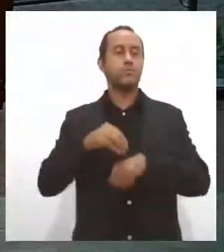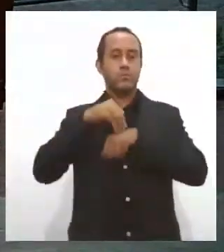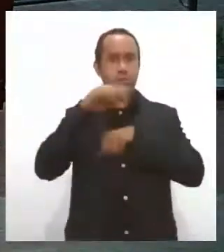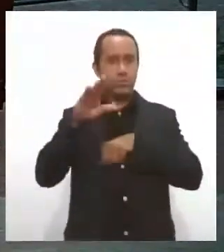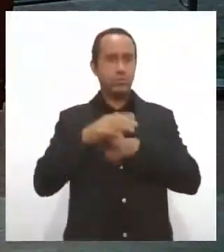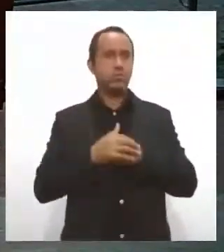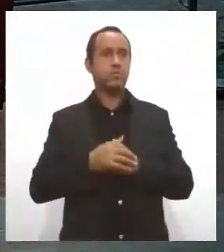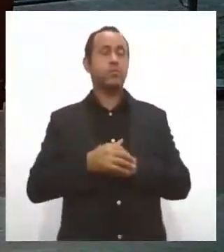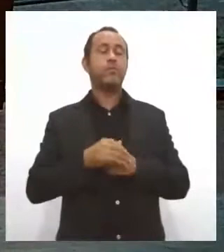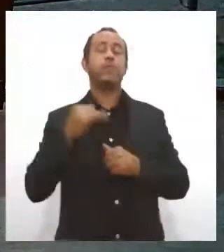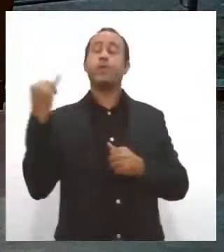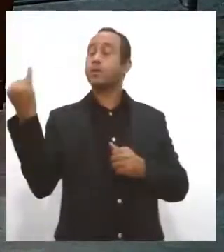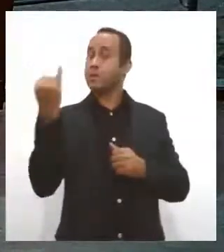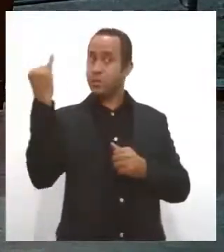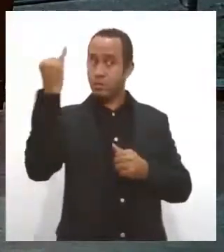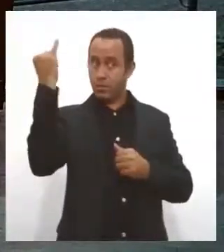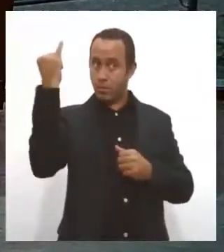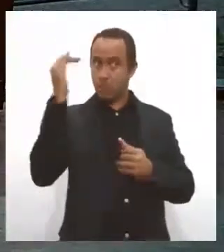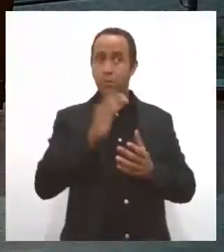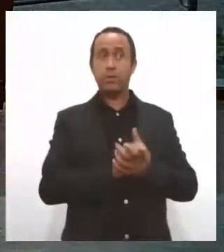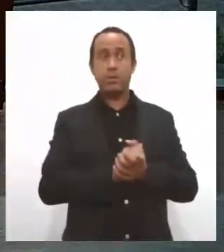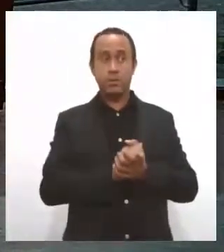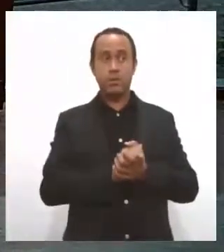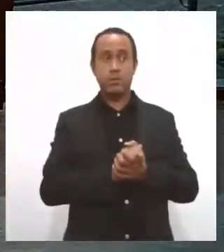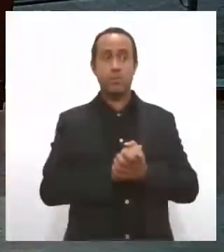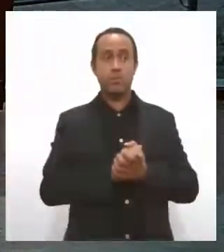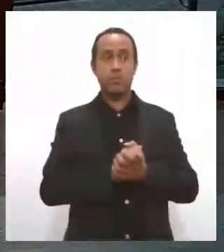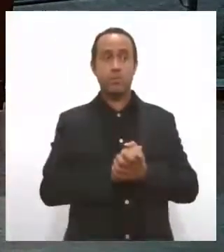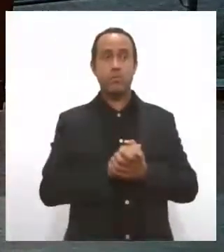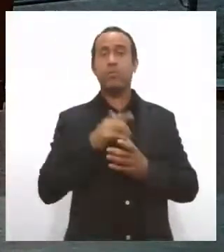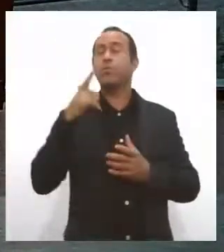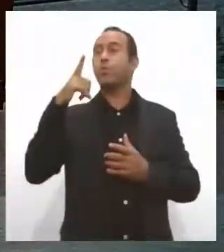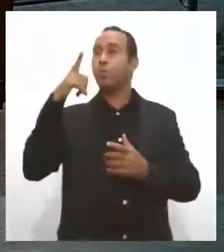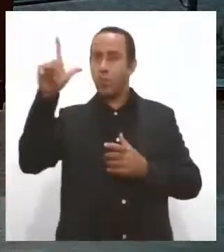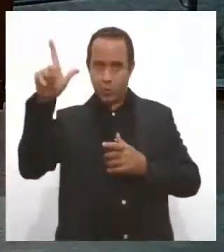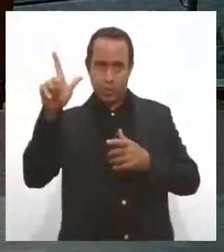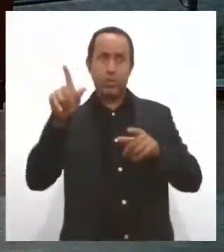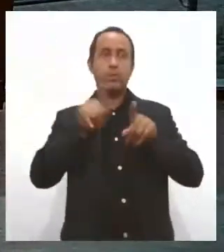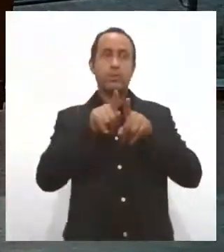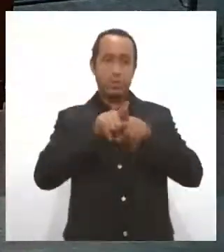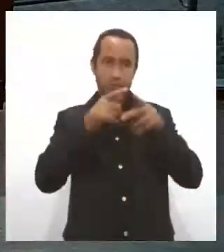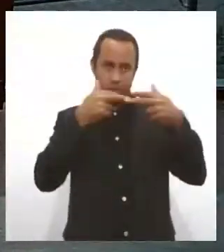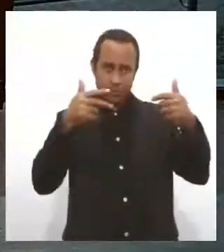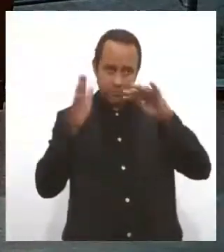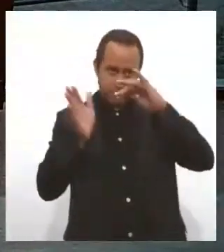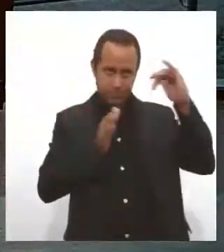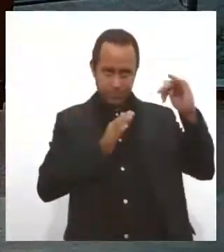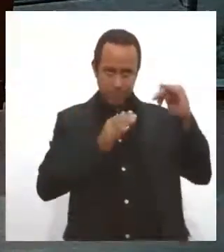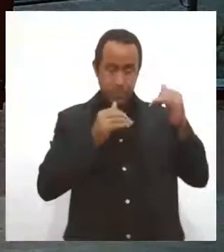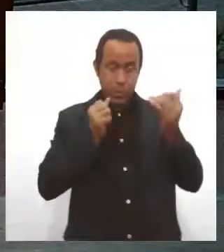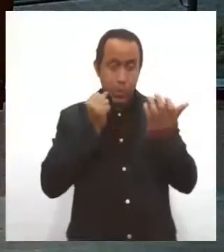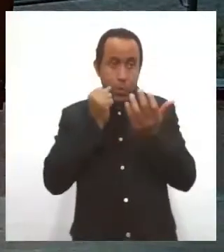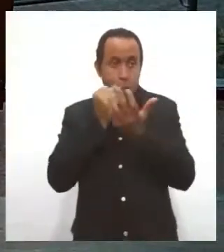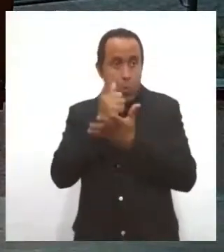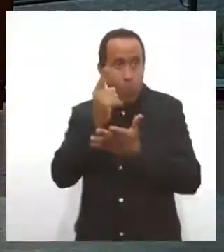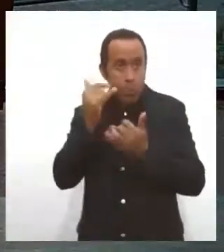Isso é muito importante. Uma outra coisa muito importante é, comprar o brinquedo,